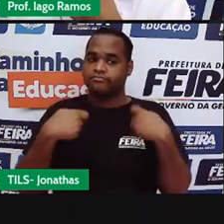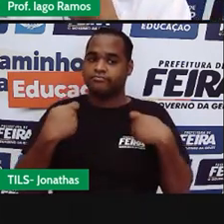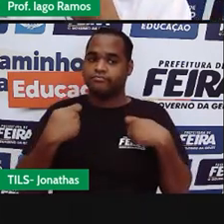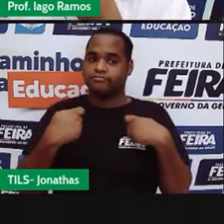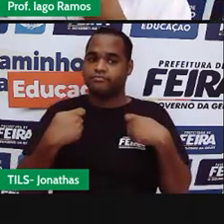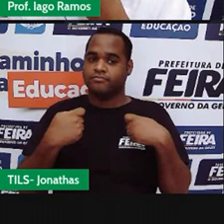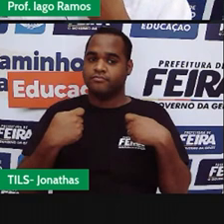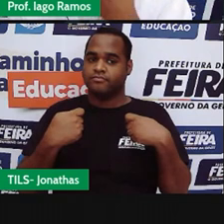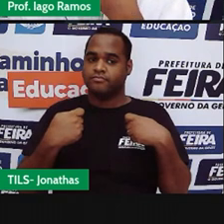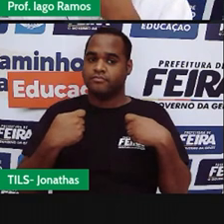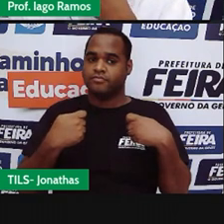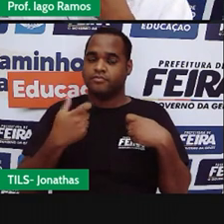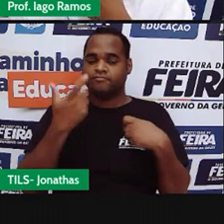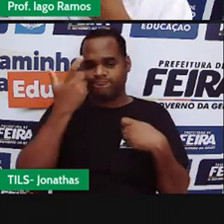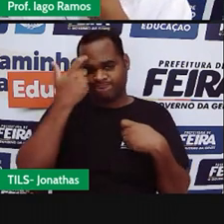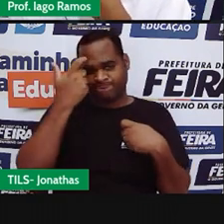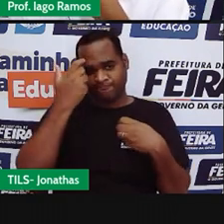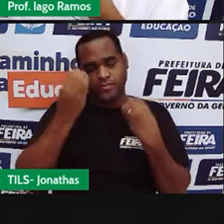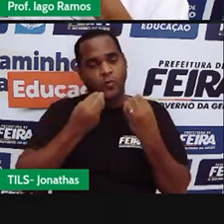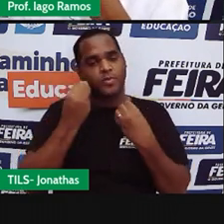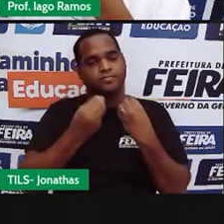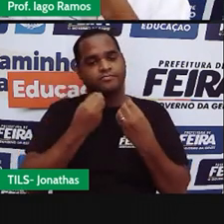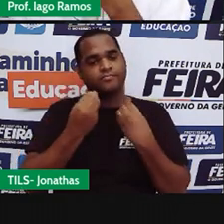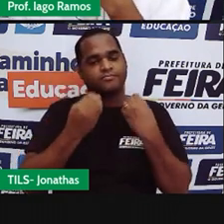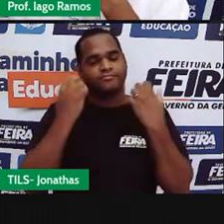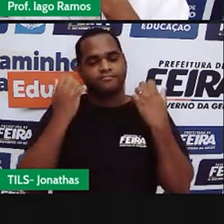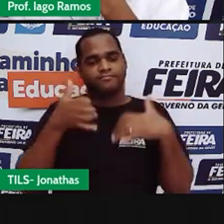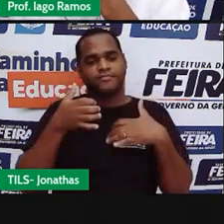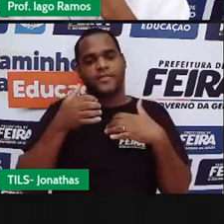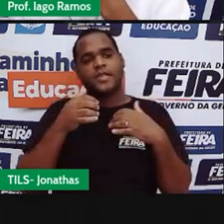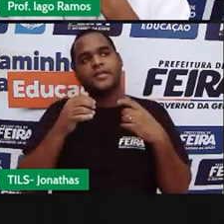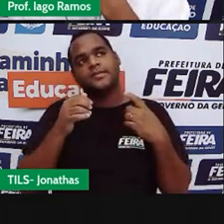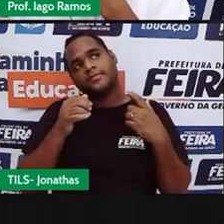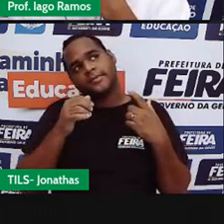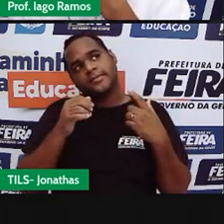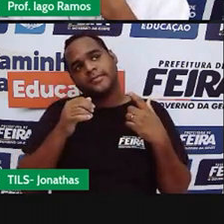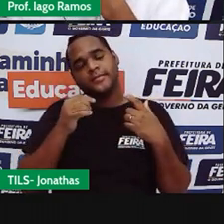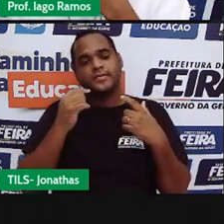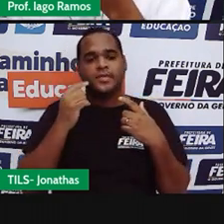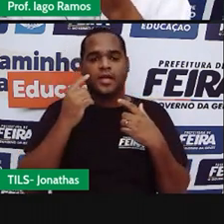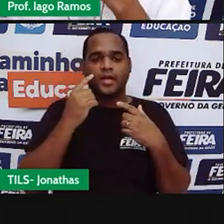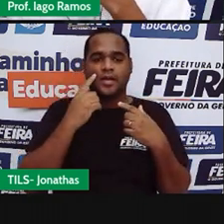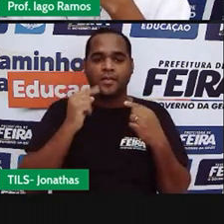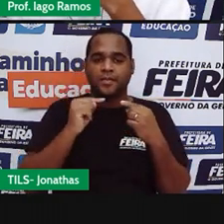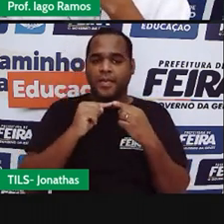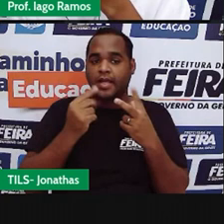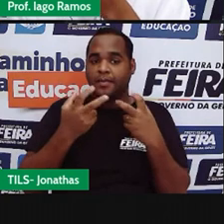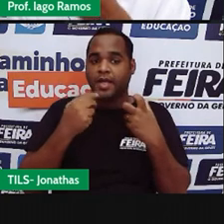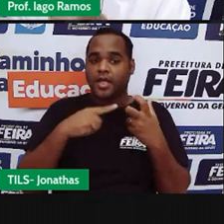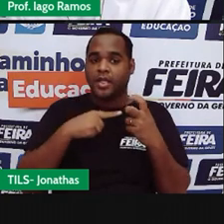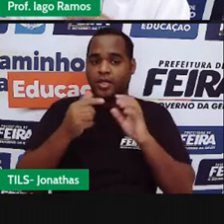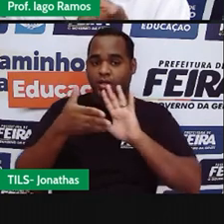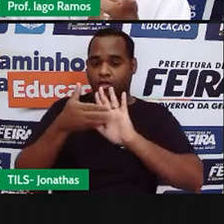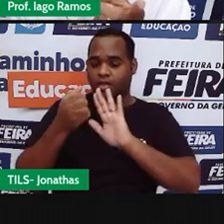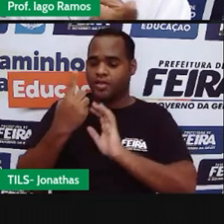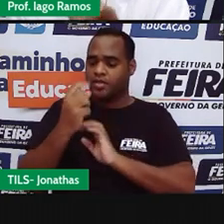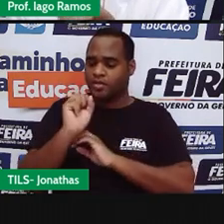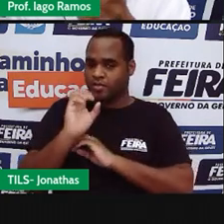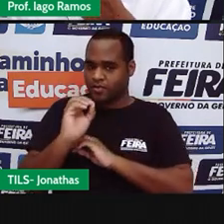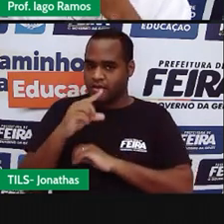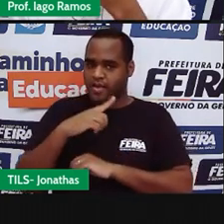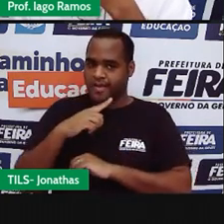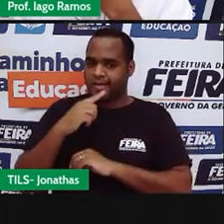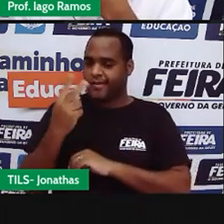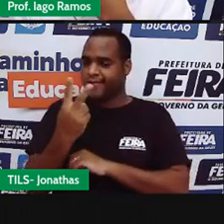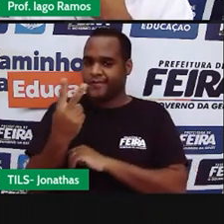o que é que a gente pode pensar em fazer, então? A gente pode pensar assim, Tá. Eu tiro de 180 aqueles